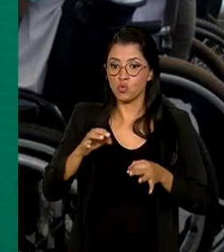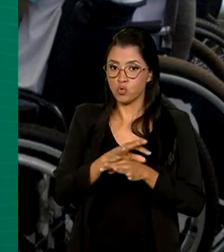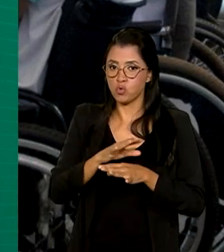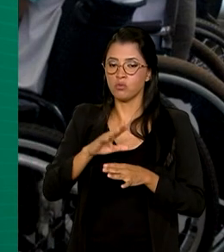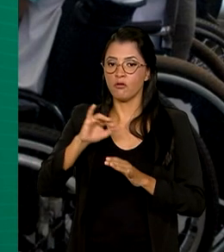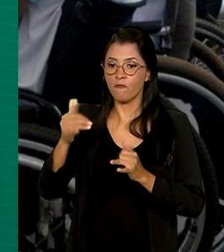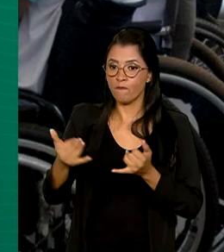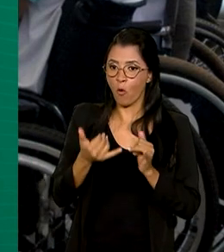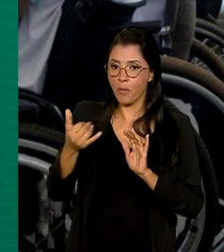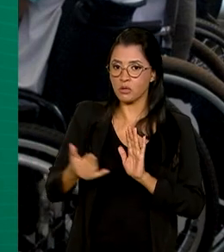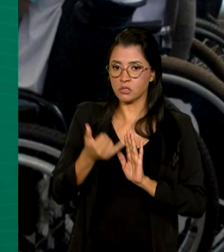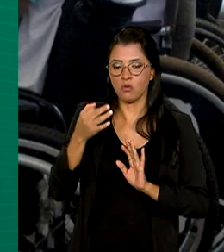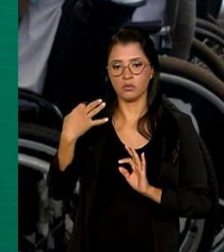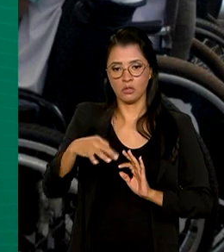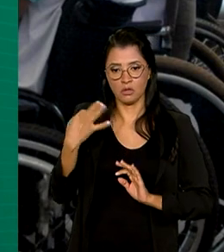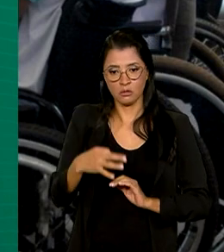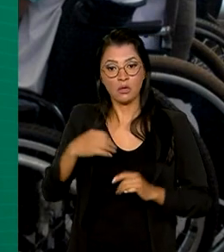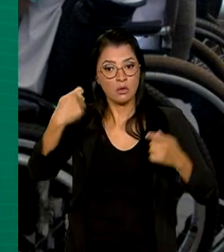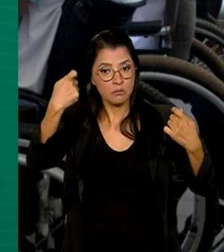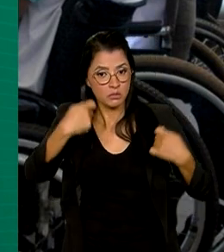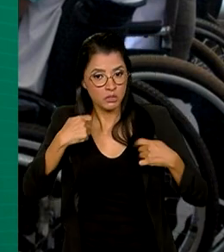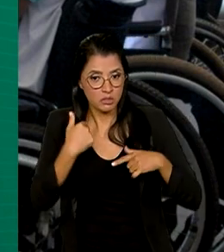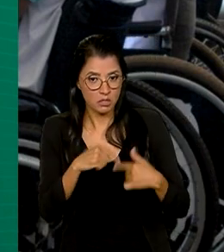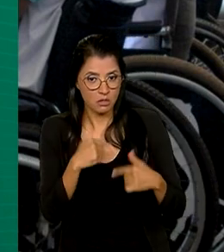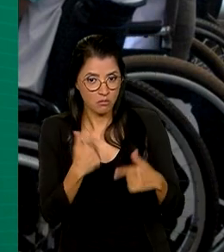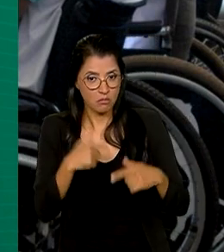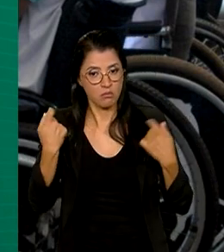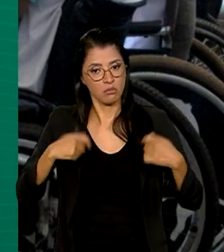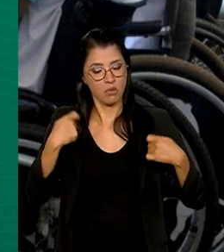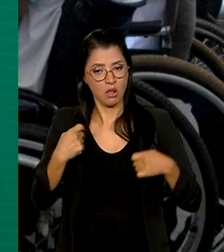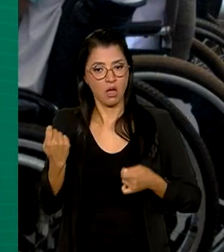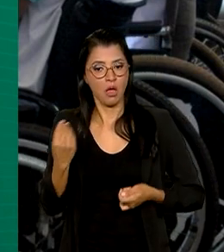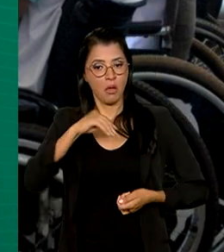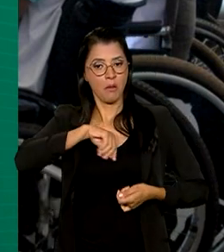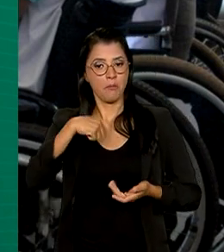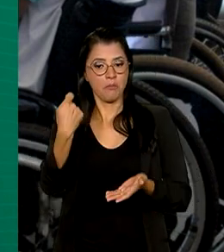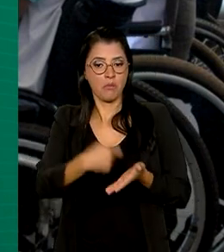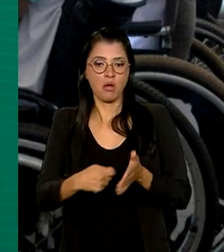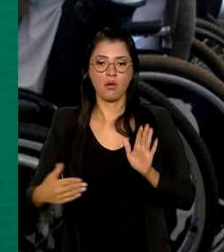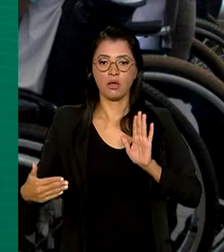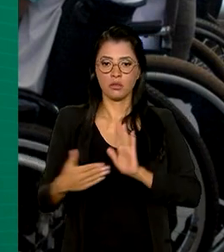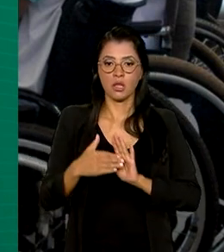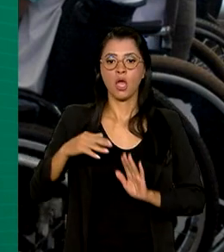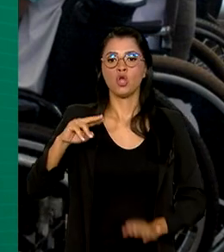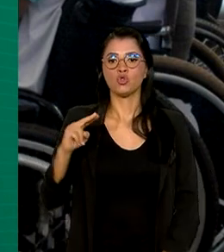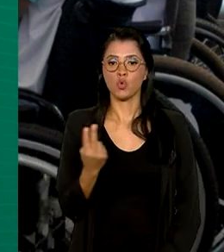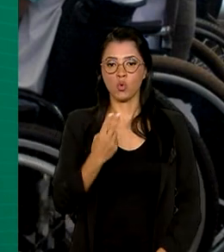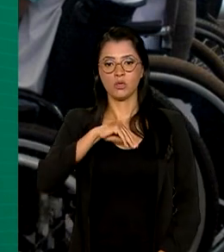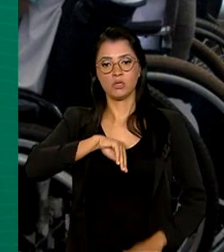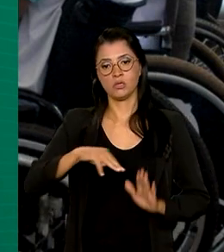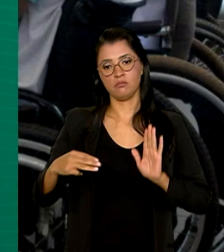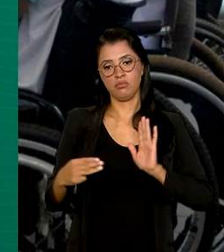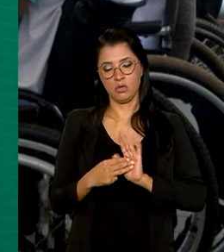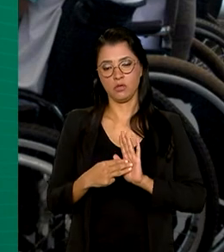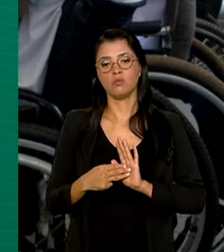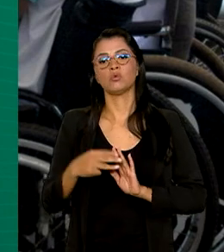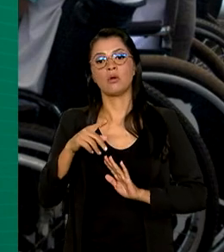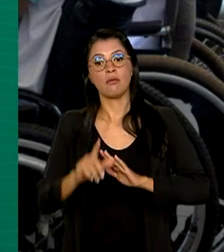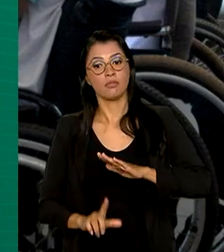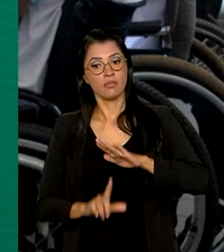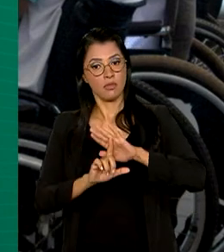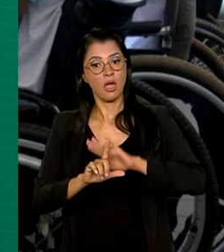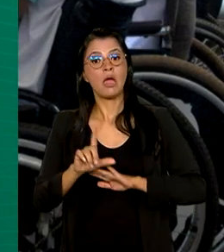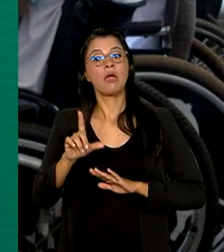Precisa ainda exercer atividade com remuneração de até dois salários mínimos, ter grau de